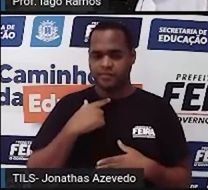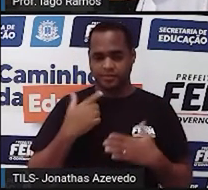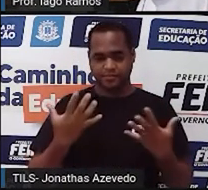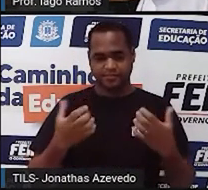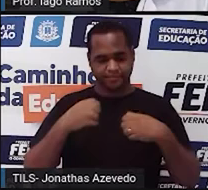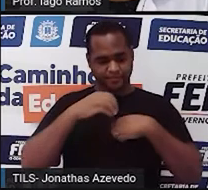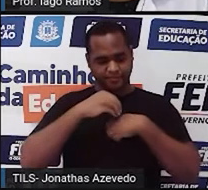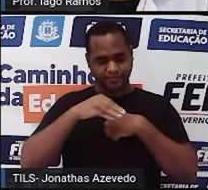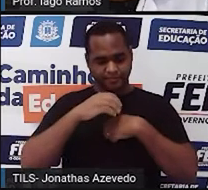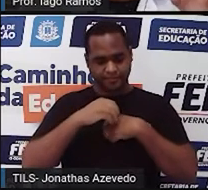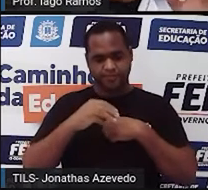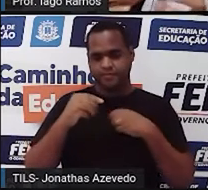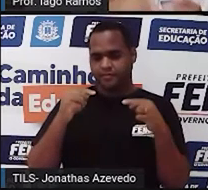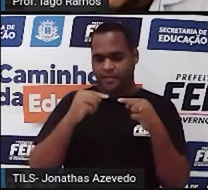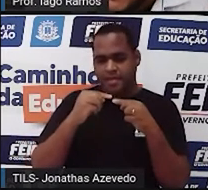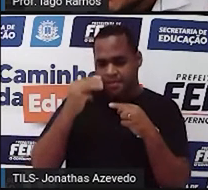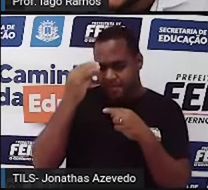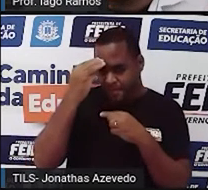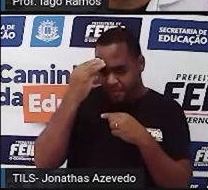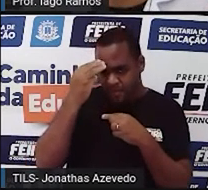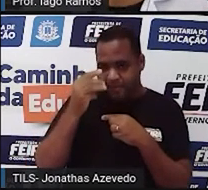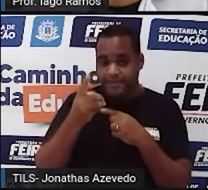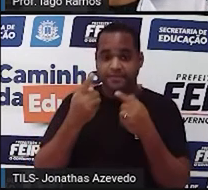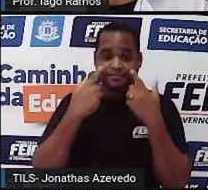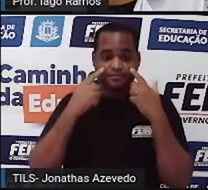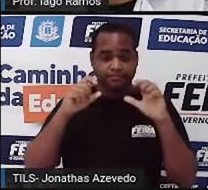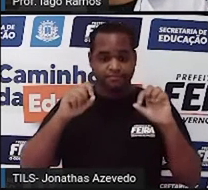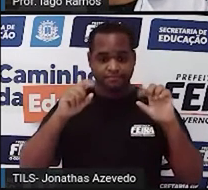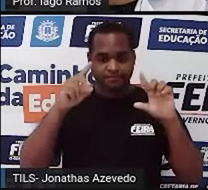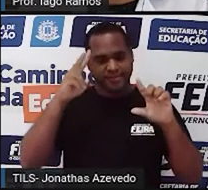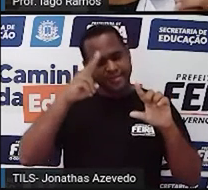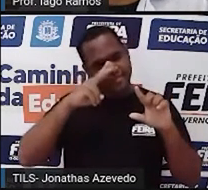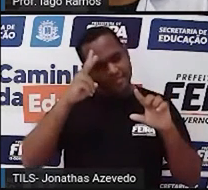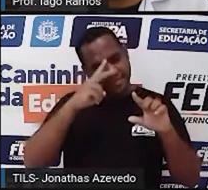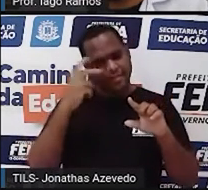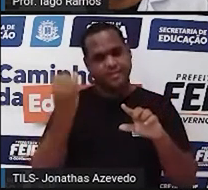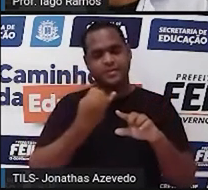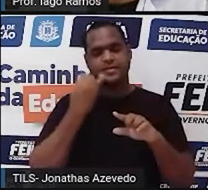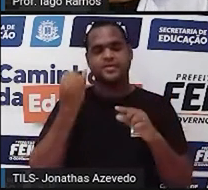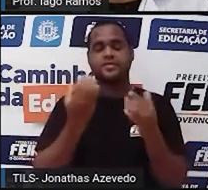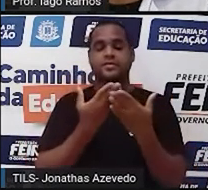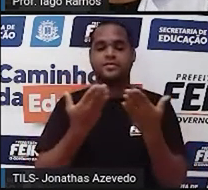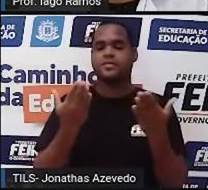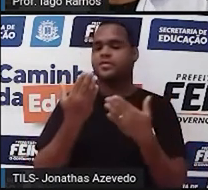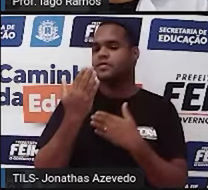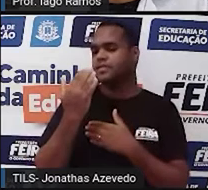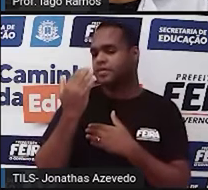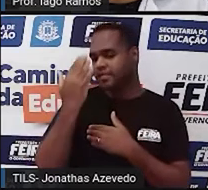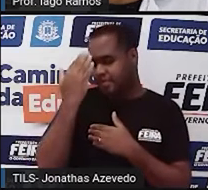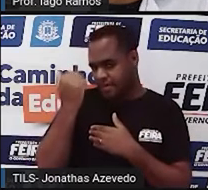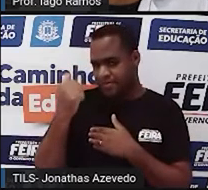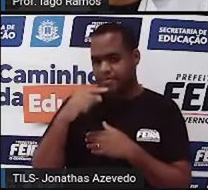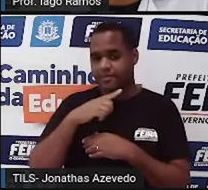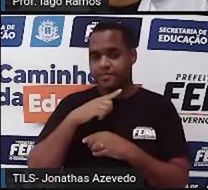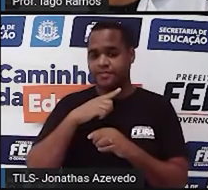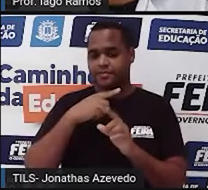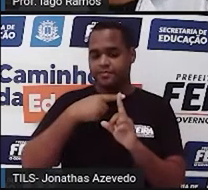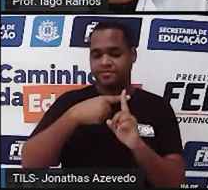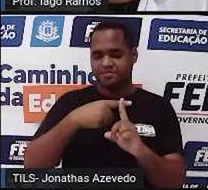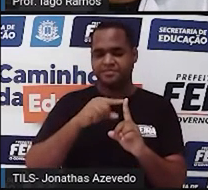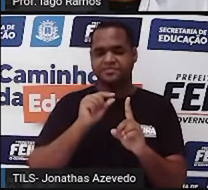a sua memória, eu só vou fazer você lembrar dessas coisas. Então, o que é que a gente sabe sobre a adição?